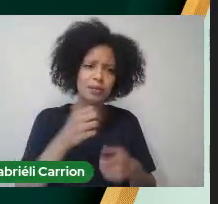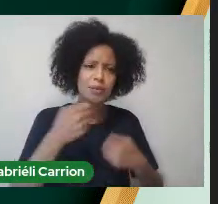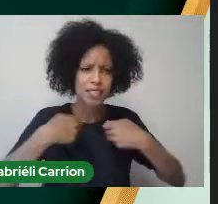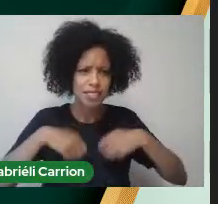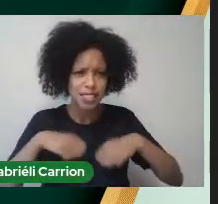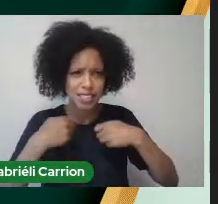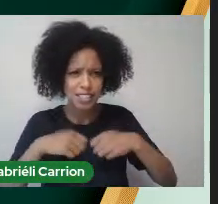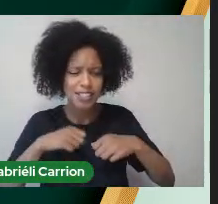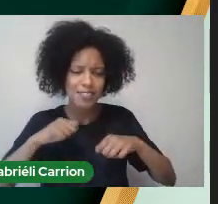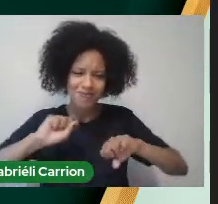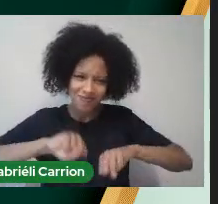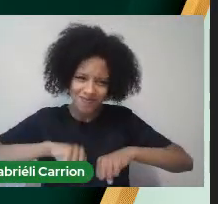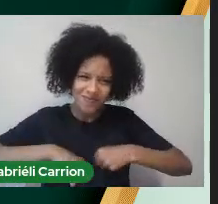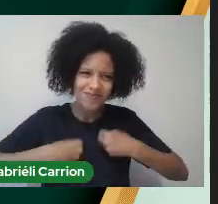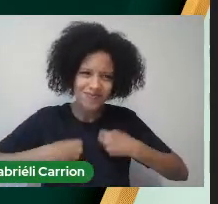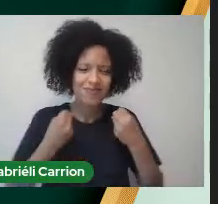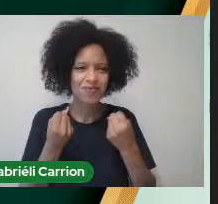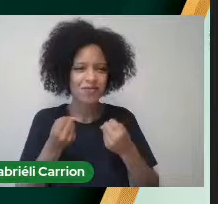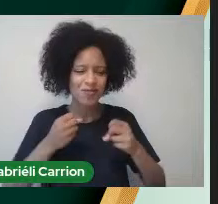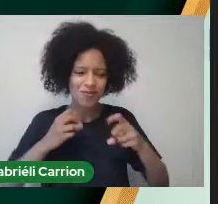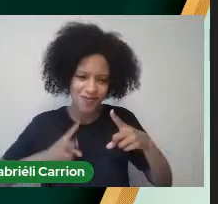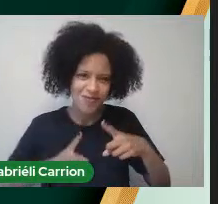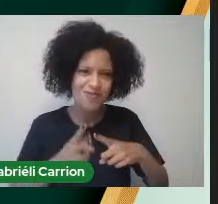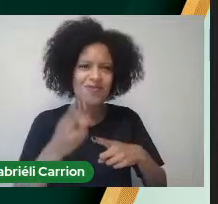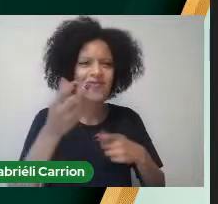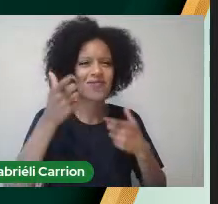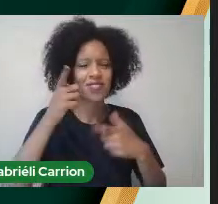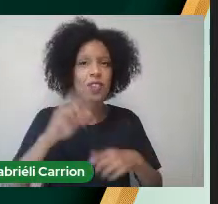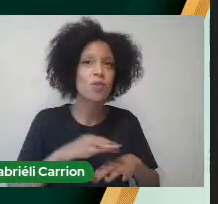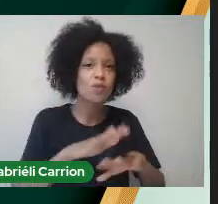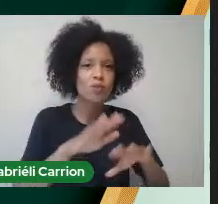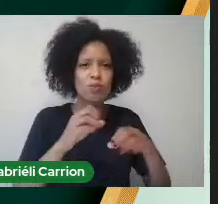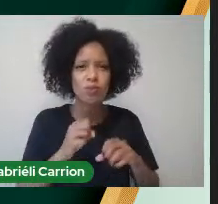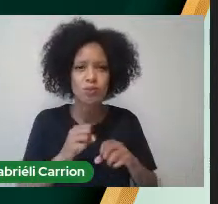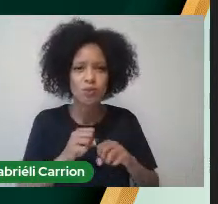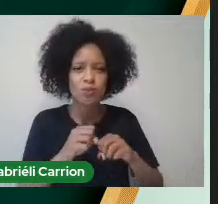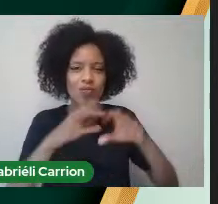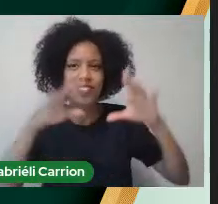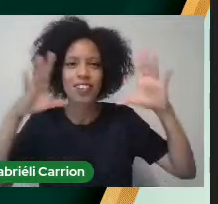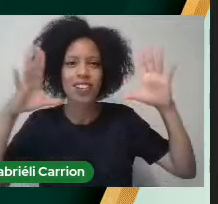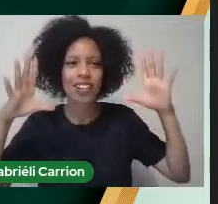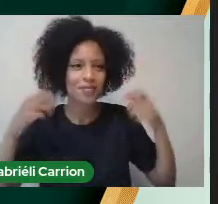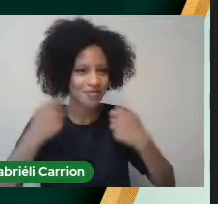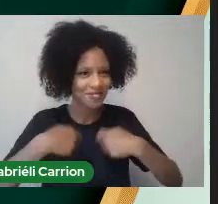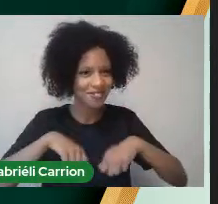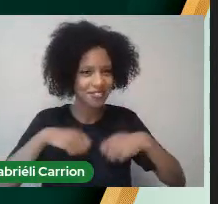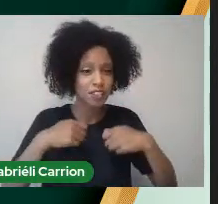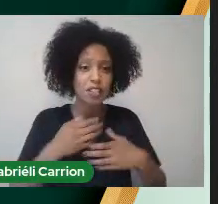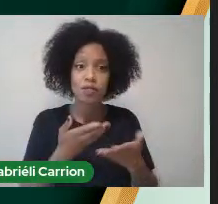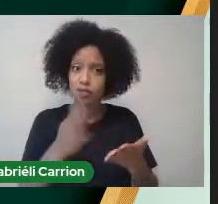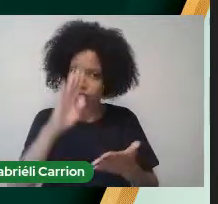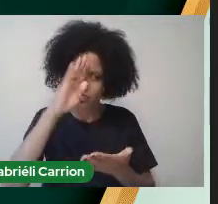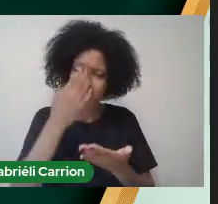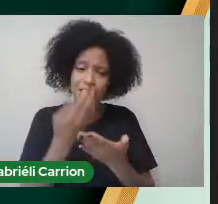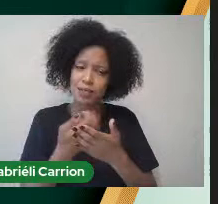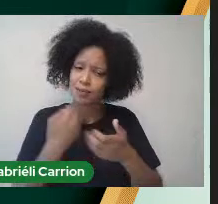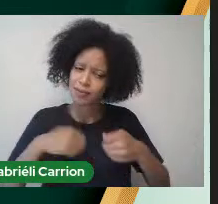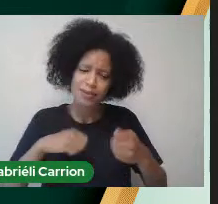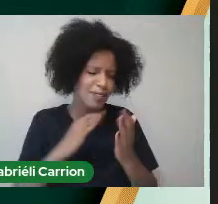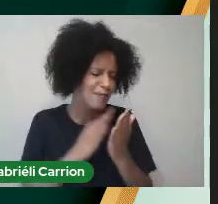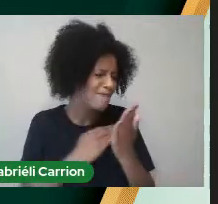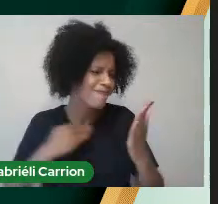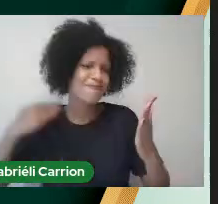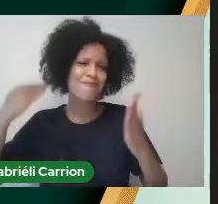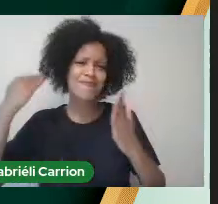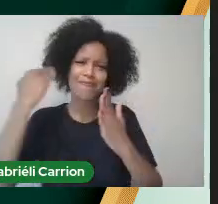vencedores O horizonte Está ali Para explorarmos E acreditem Nós sempre devemos Buscar mais Somos